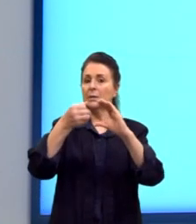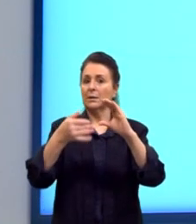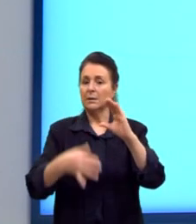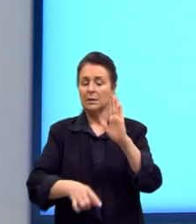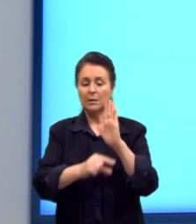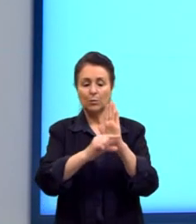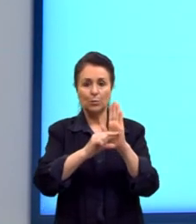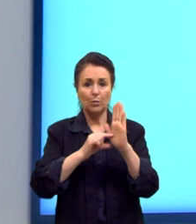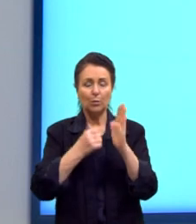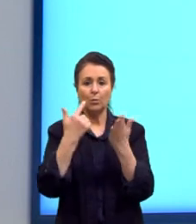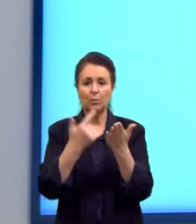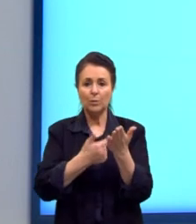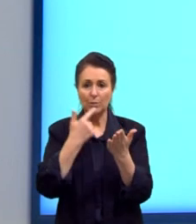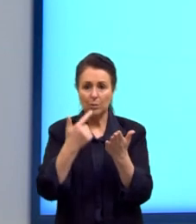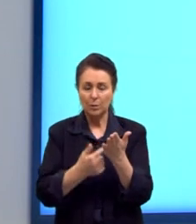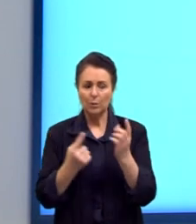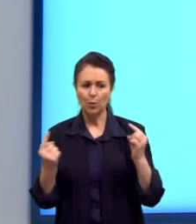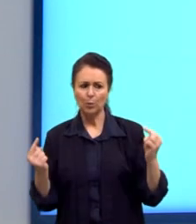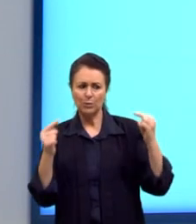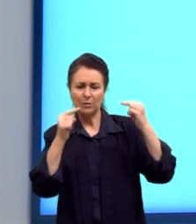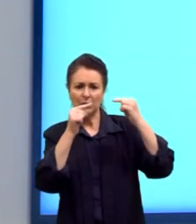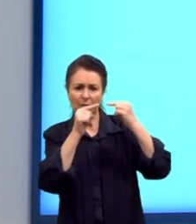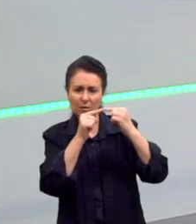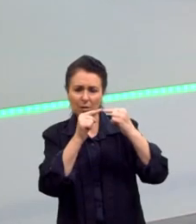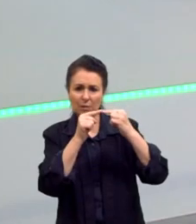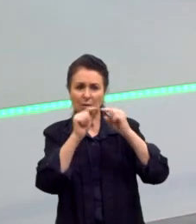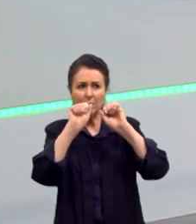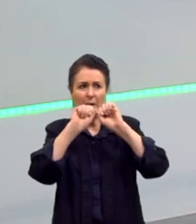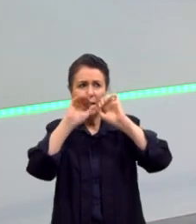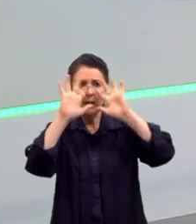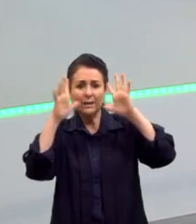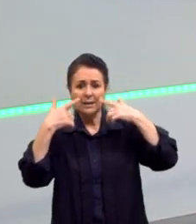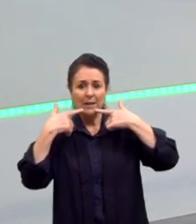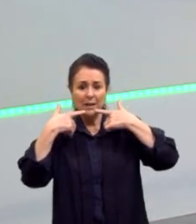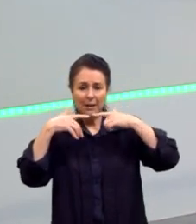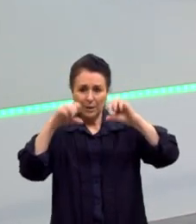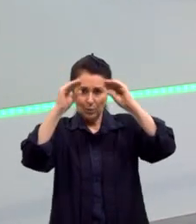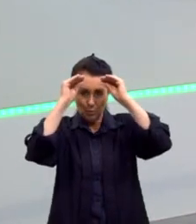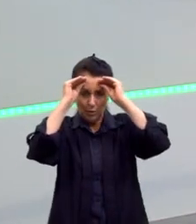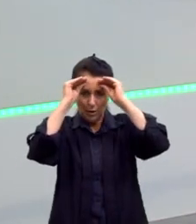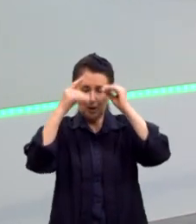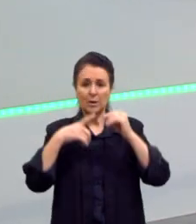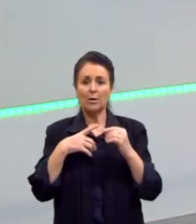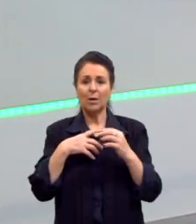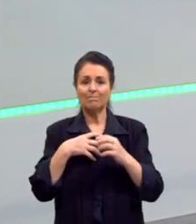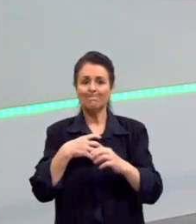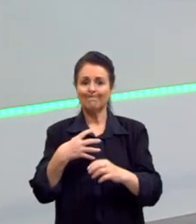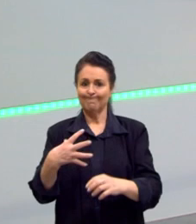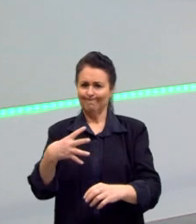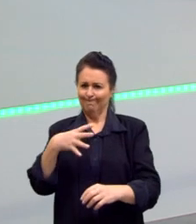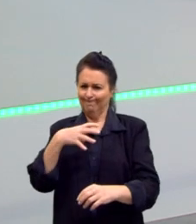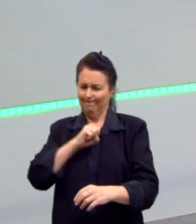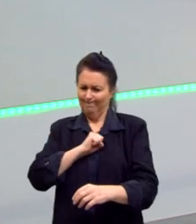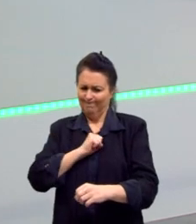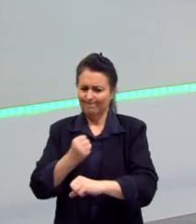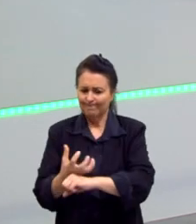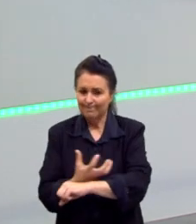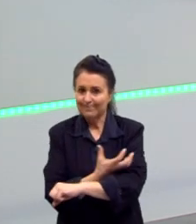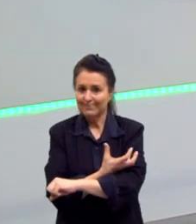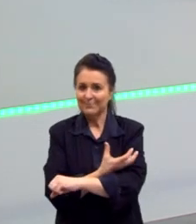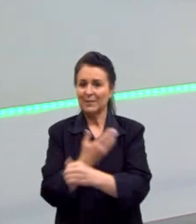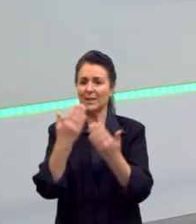a questão da objetividade, correção e clareza de linguagem, contenção das emoções, análise